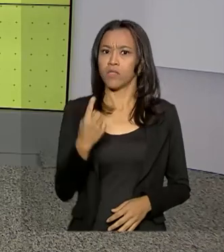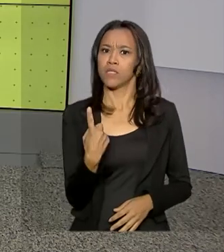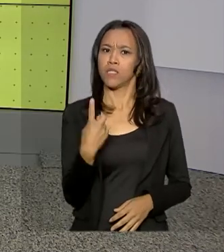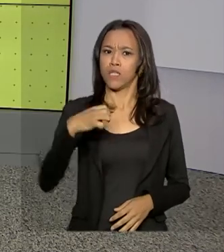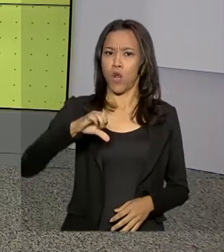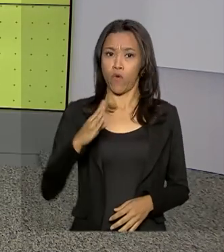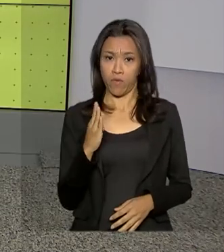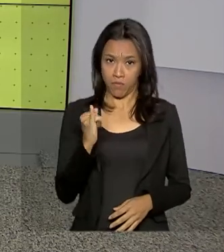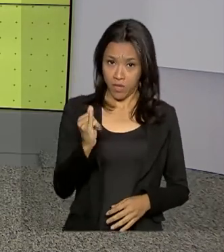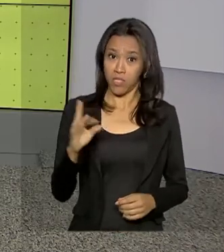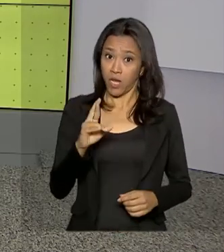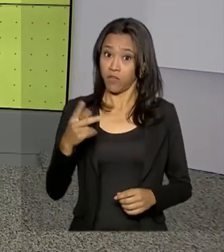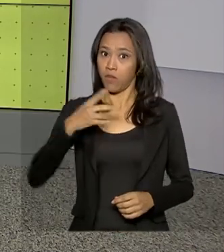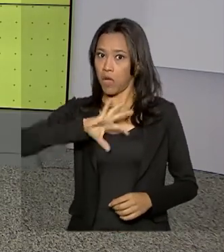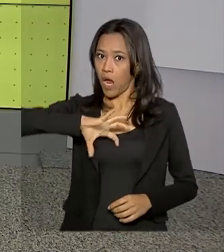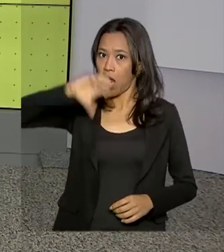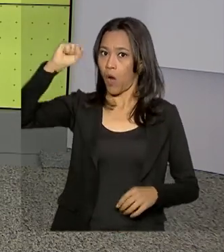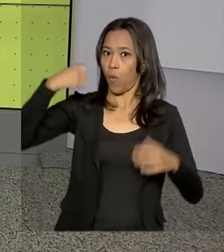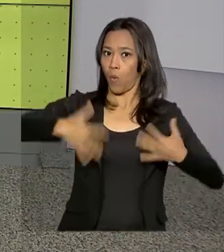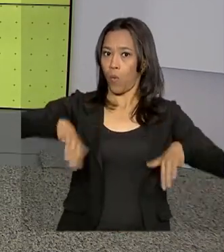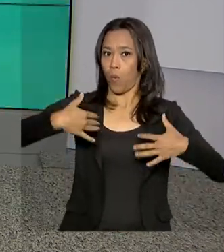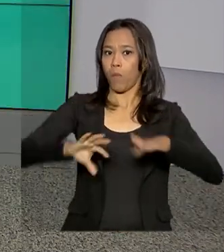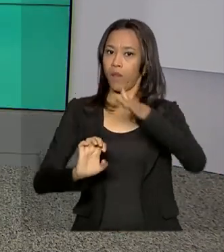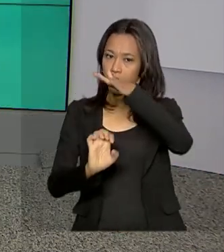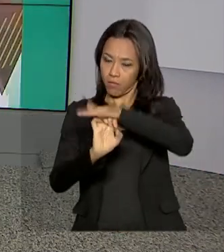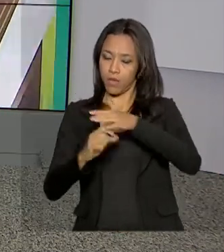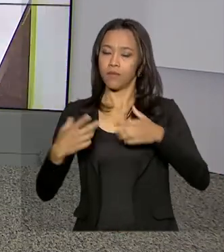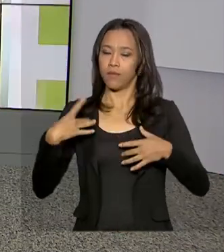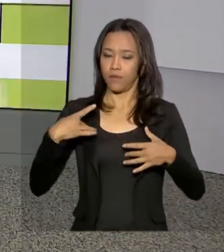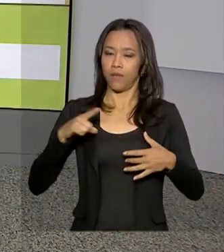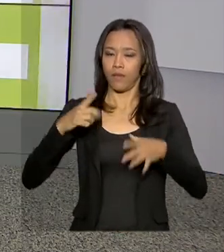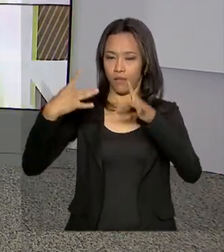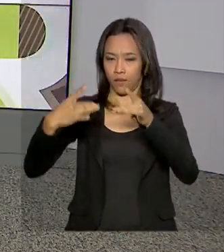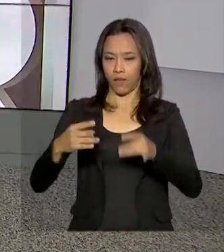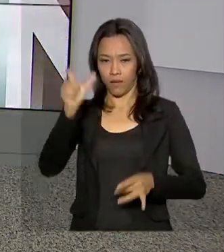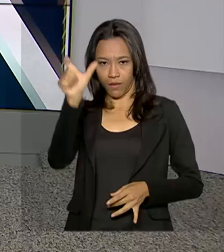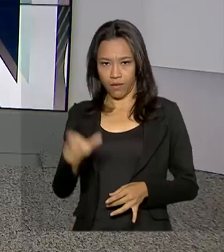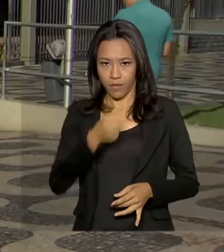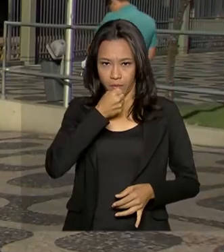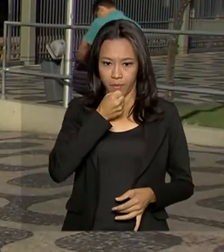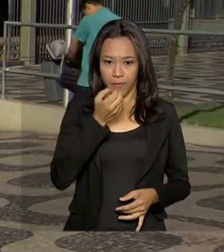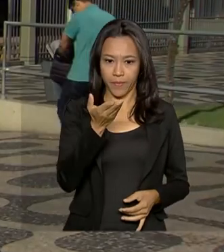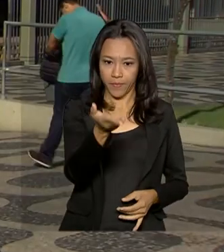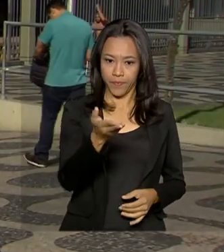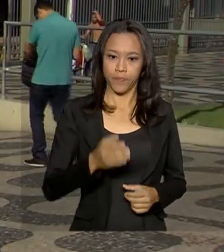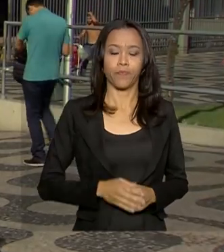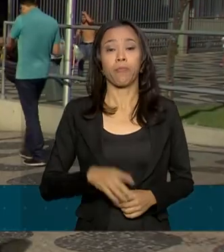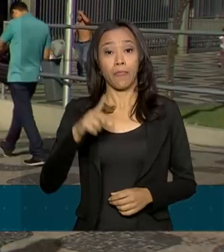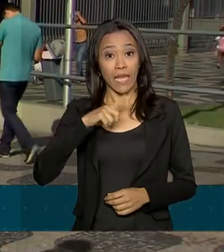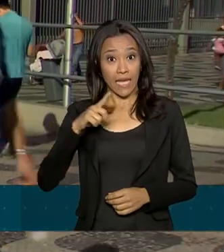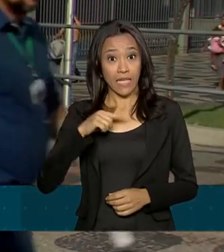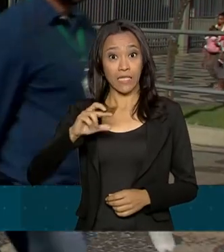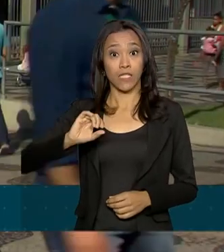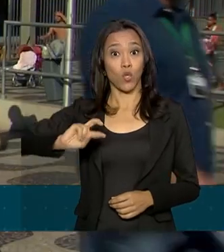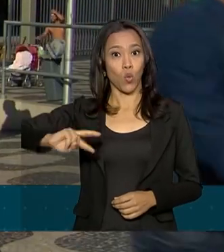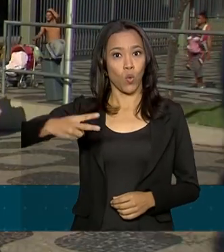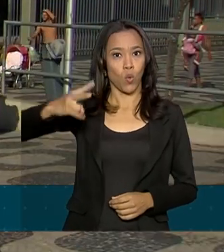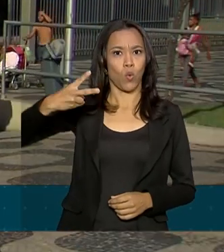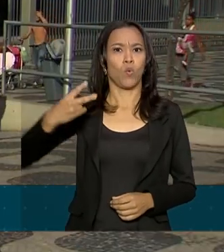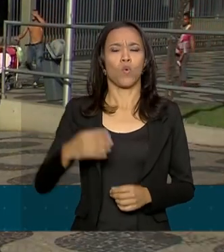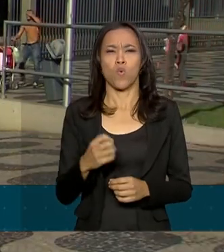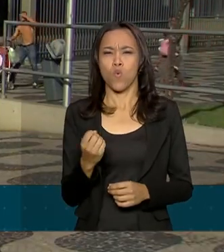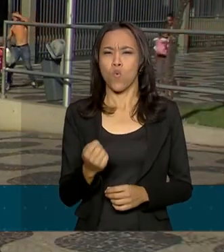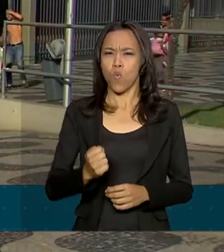histórico para a empresa. Do Rio de Janeiro, Marcelo Castilho tem os detalhes. Esse lucro líquido recorde de quase